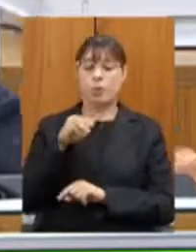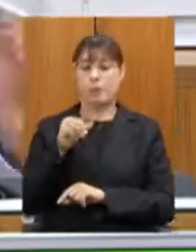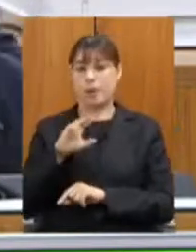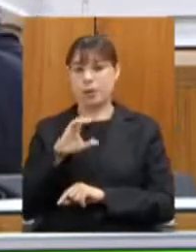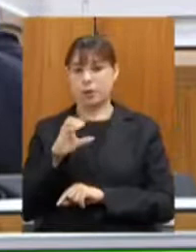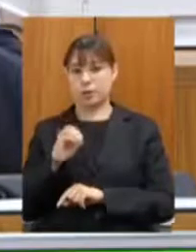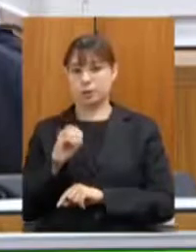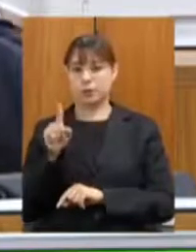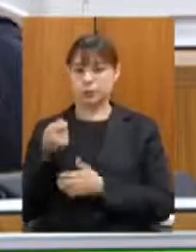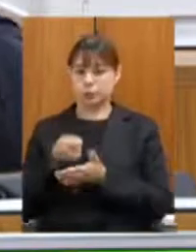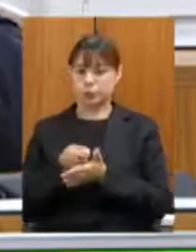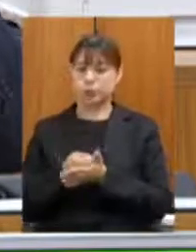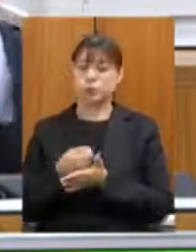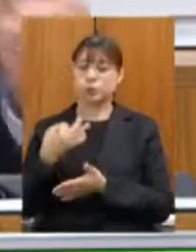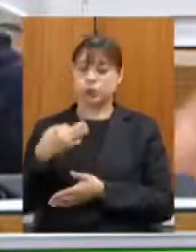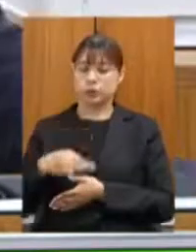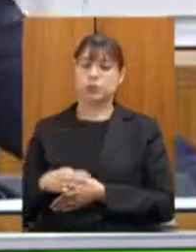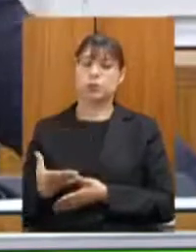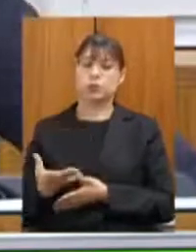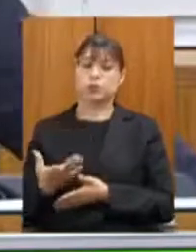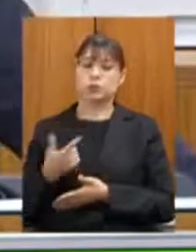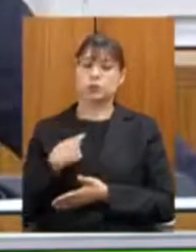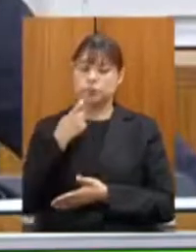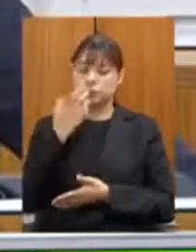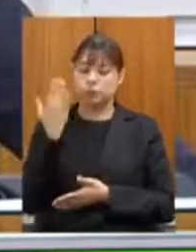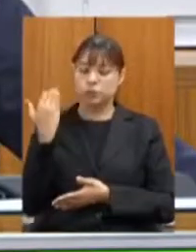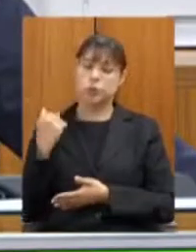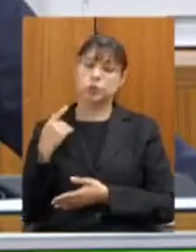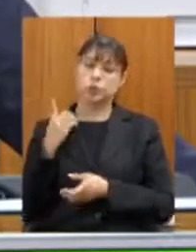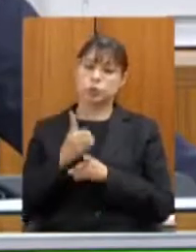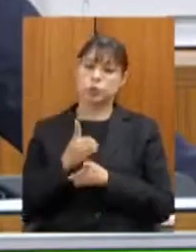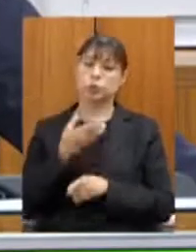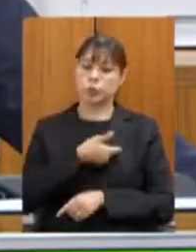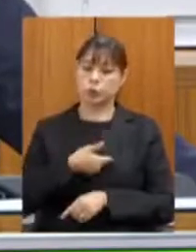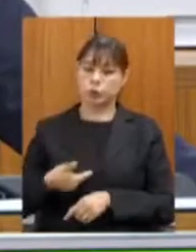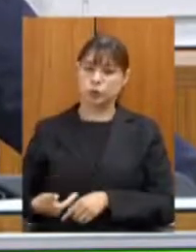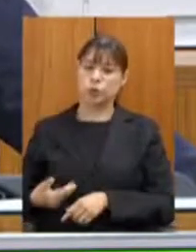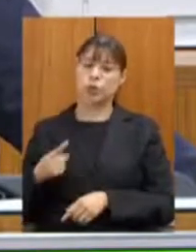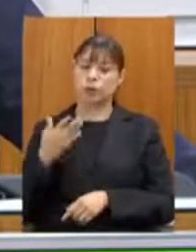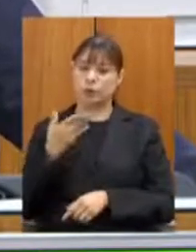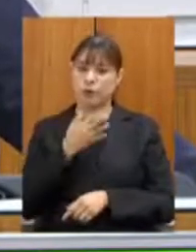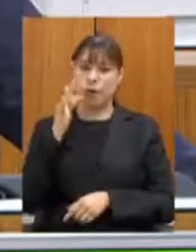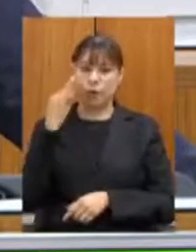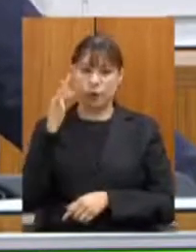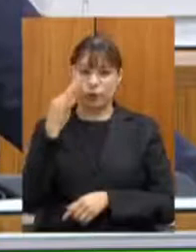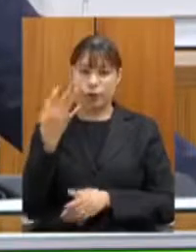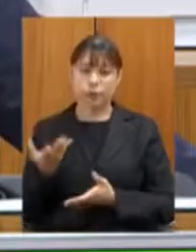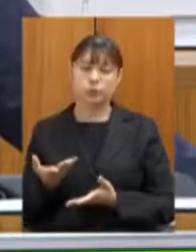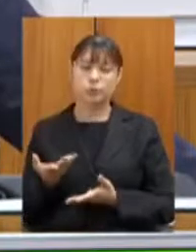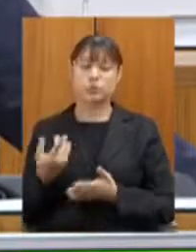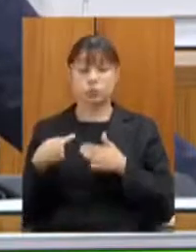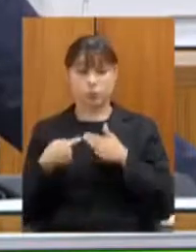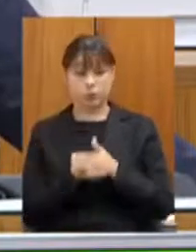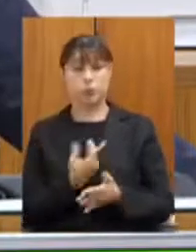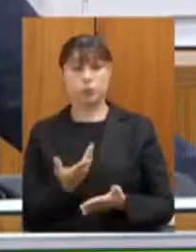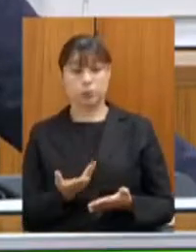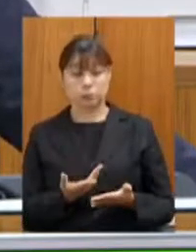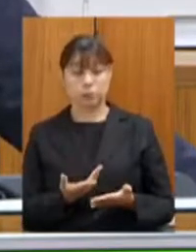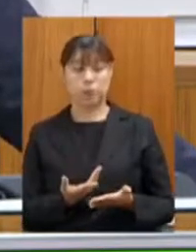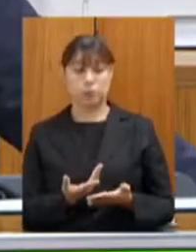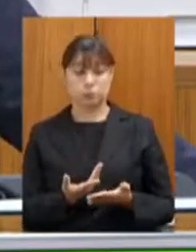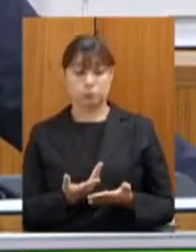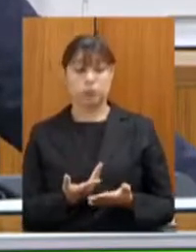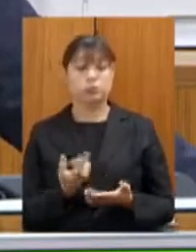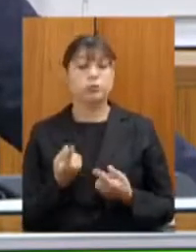a sua cobrança é muito oportuna eu recentemente tive com o nosso governador ele esteve em Tioflotone e me perguntou dessa